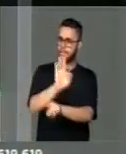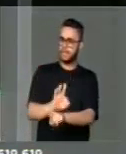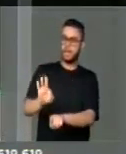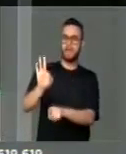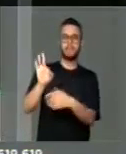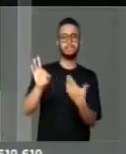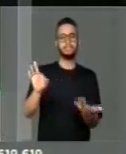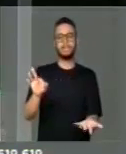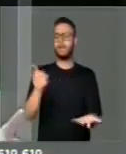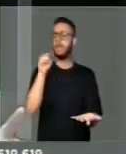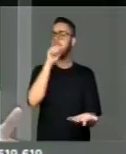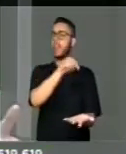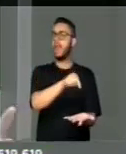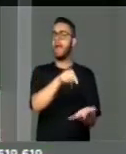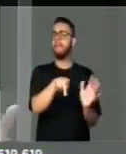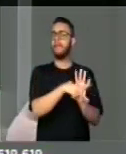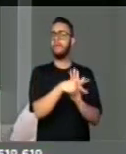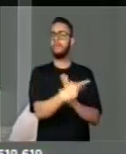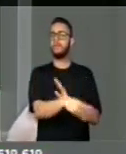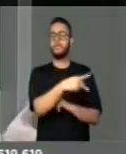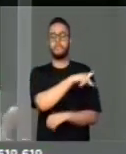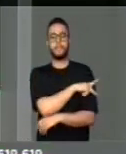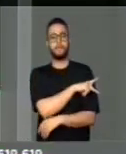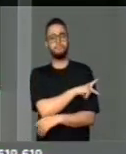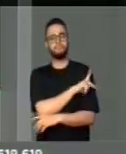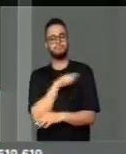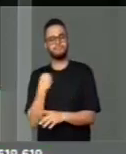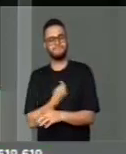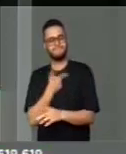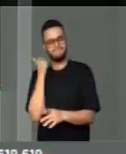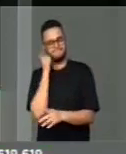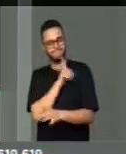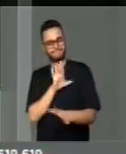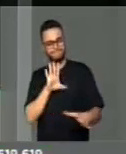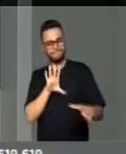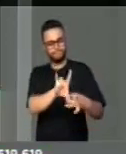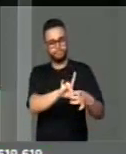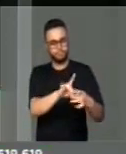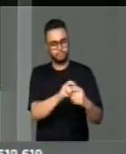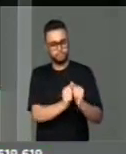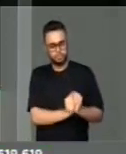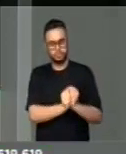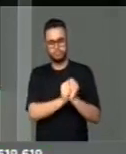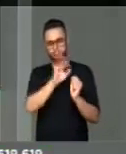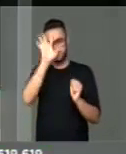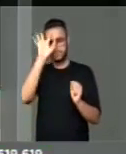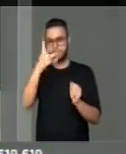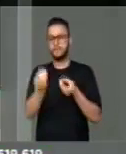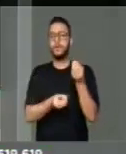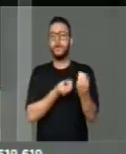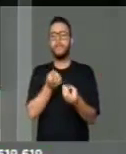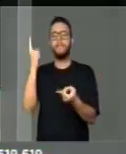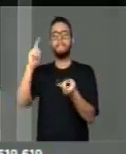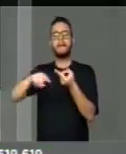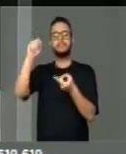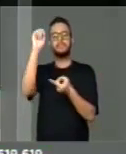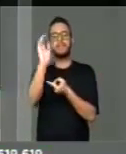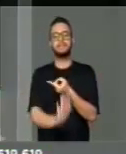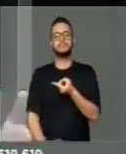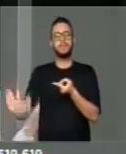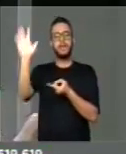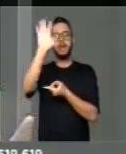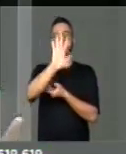para que possamos juntos encontrar uma solução para o Parque Nacional da Serra da Capivara. É um parque